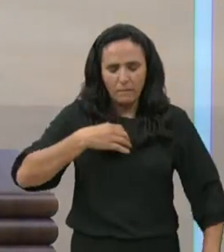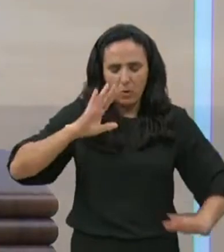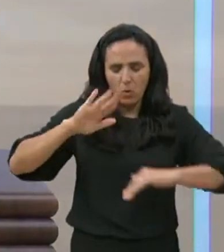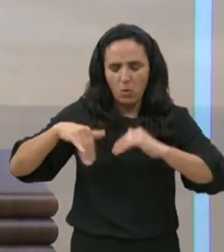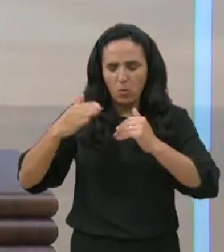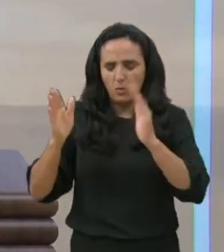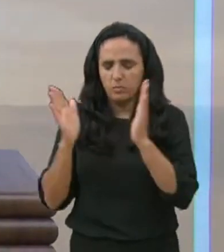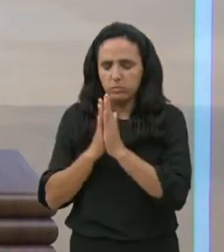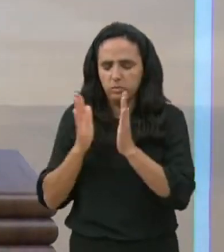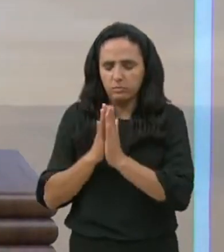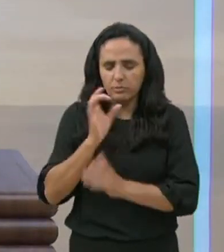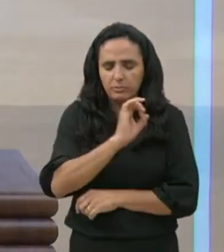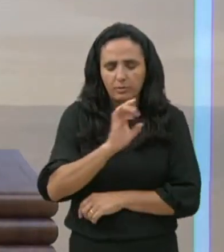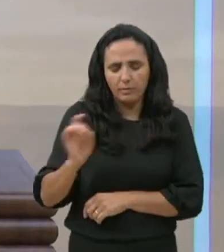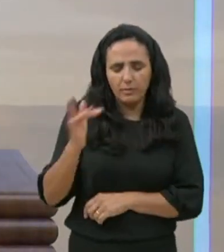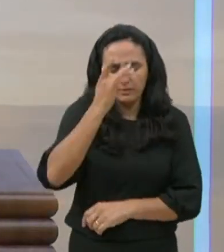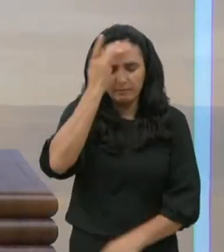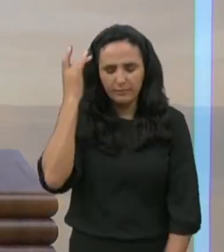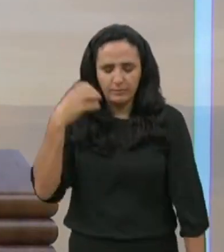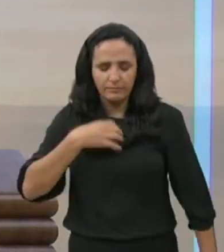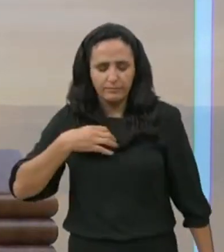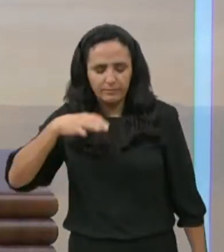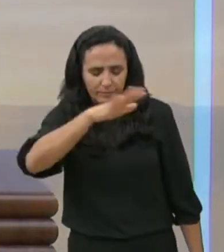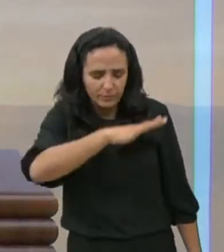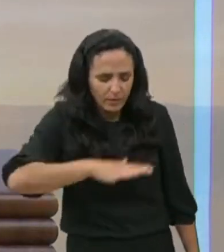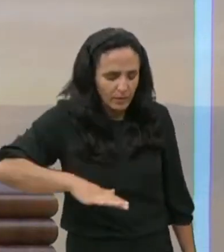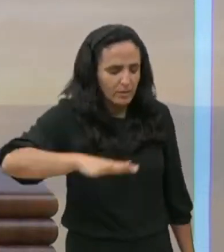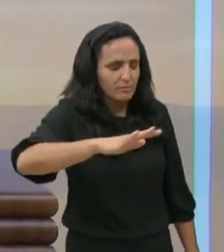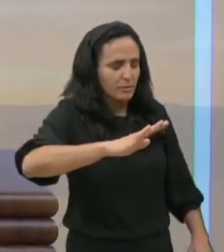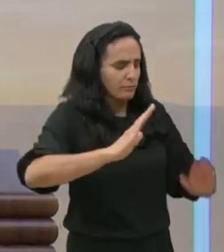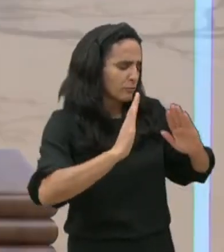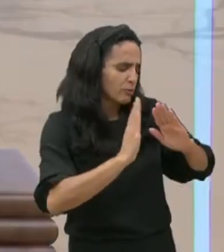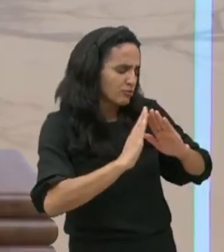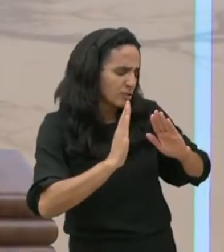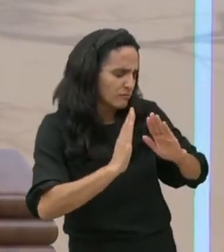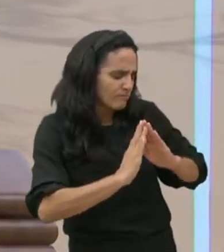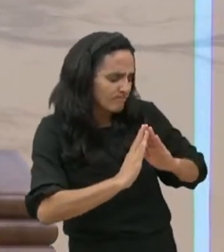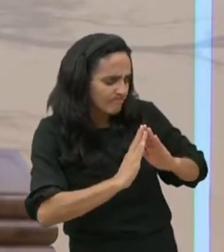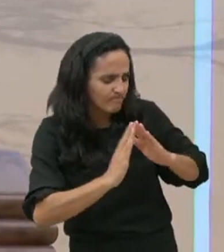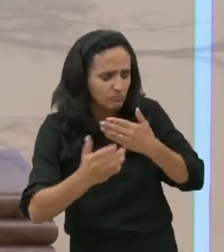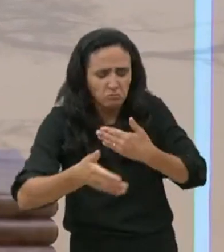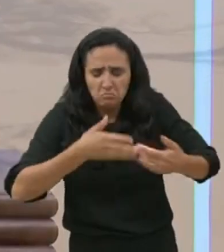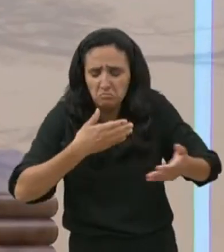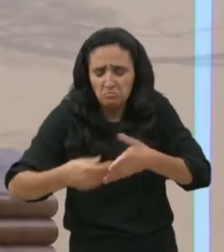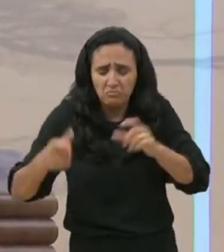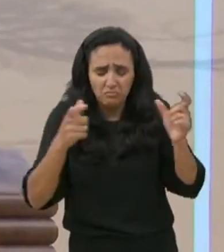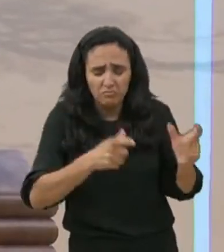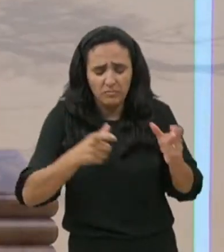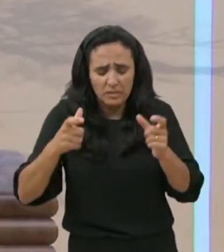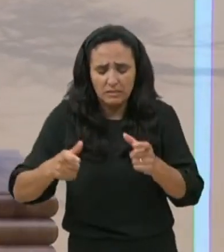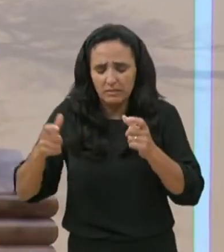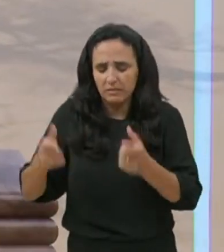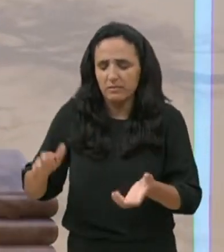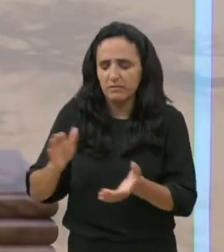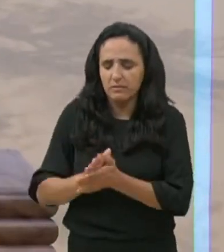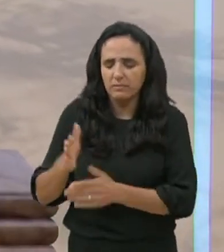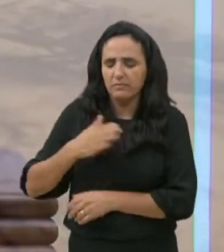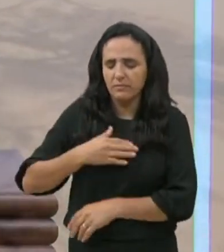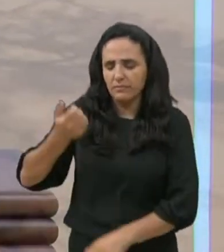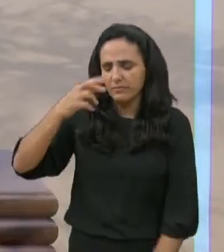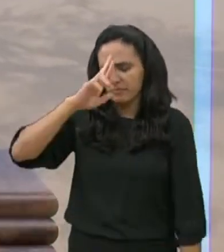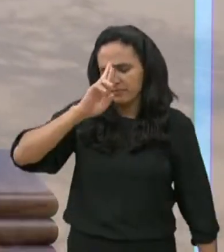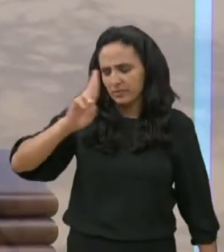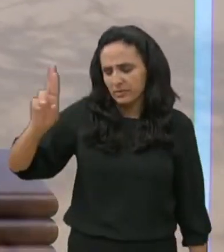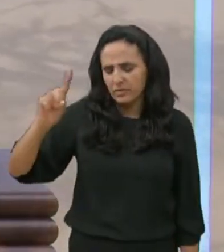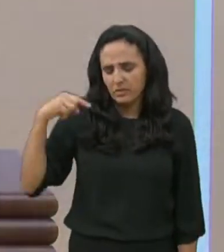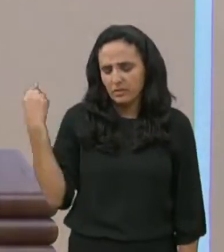nossos estúdios da Rede Brasil, e esse Teu servo aí na Sua casa, onde quer que esteja, Senhor, mas está